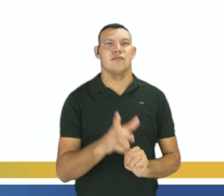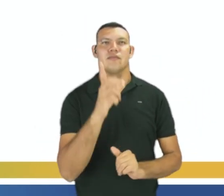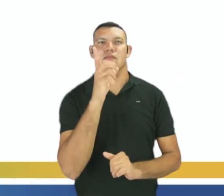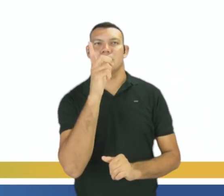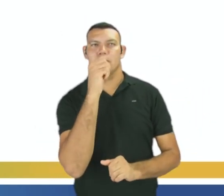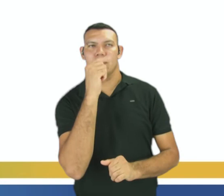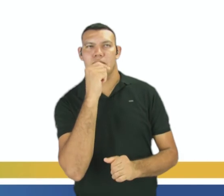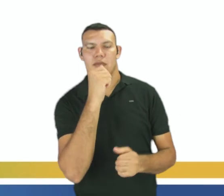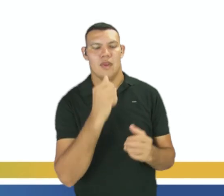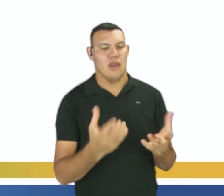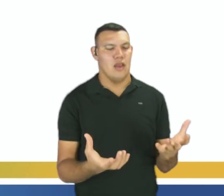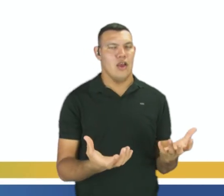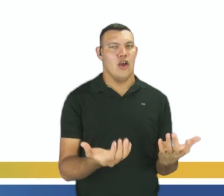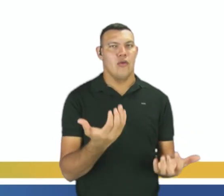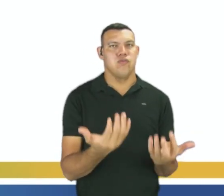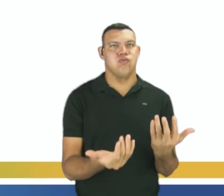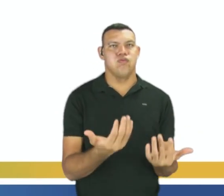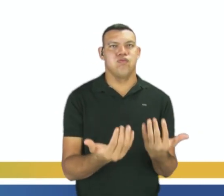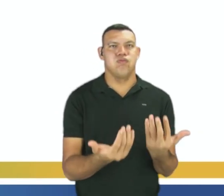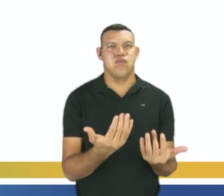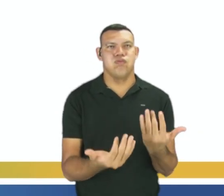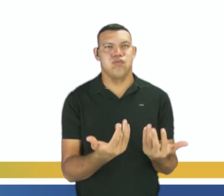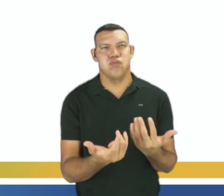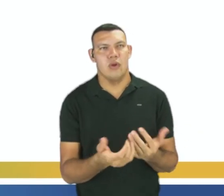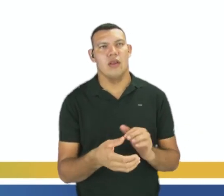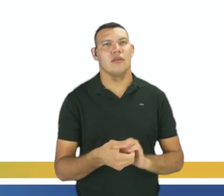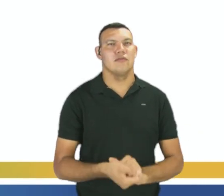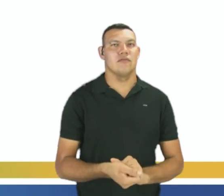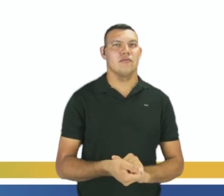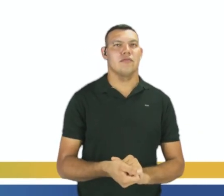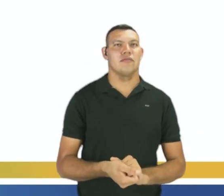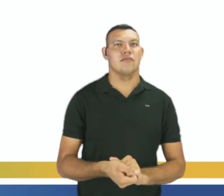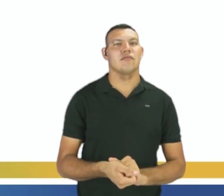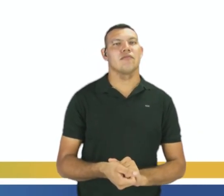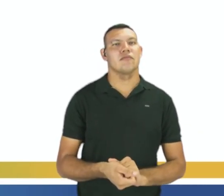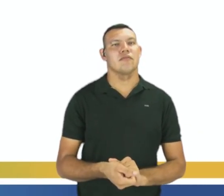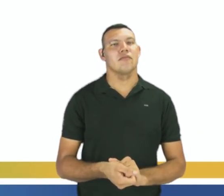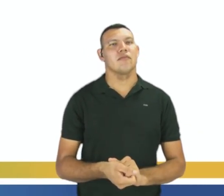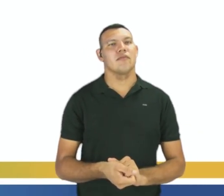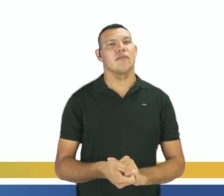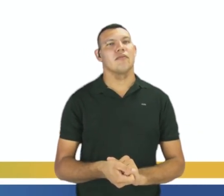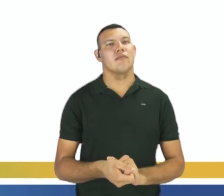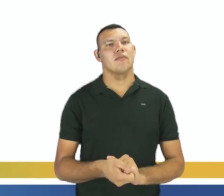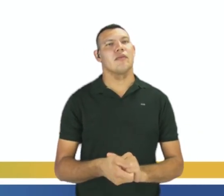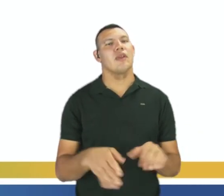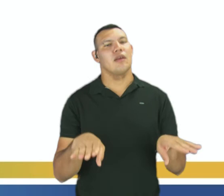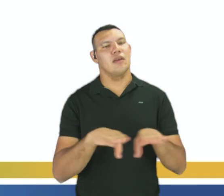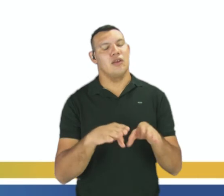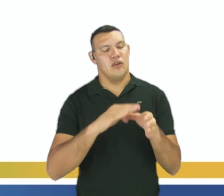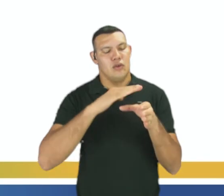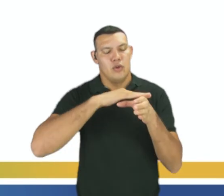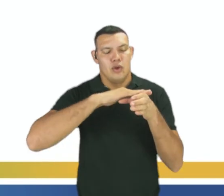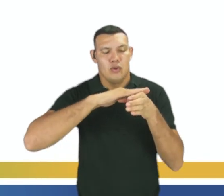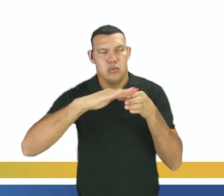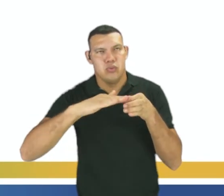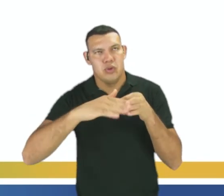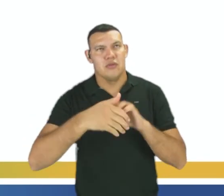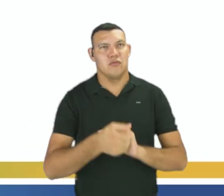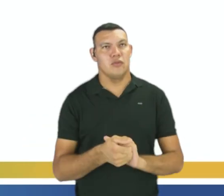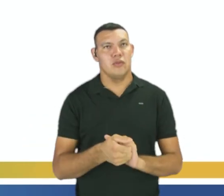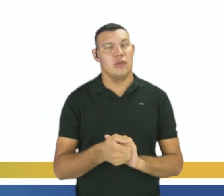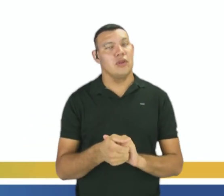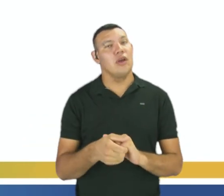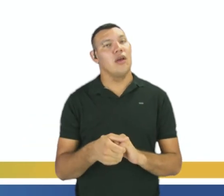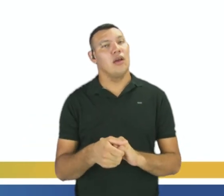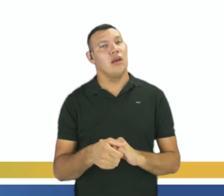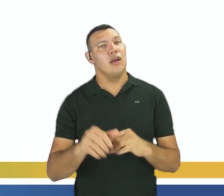temperatura ambiente e a tigela contendo feijão, são recipientes abertos. Então, a única alternativa